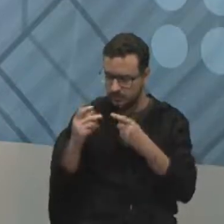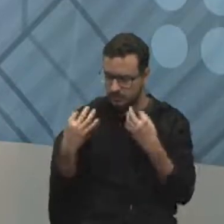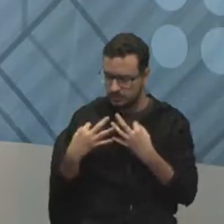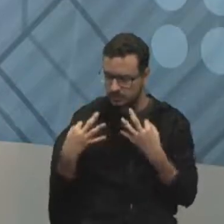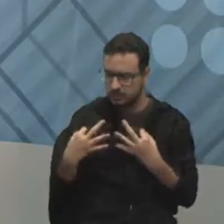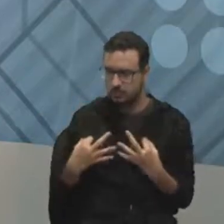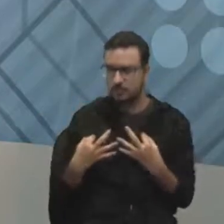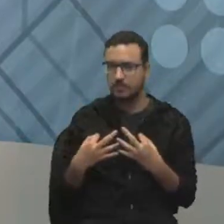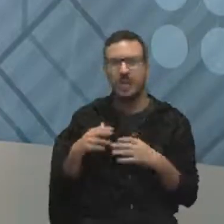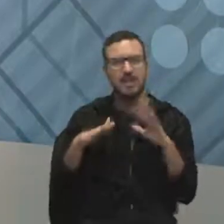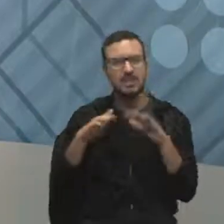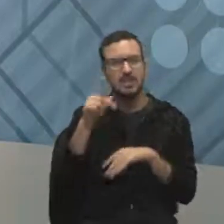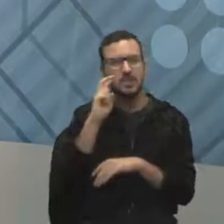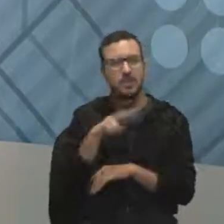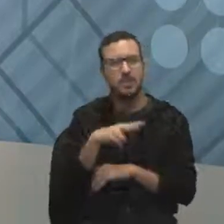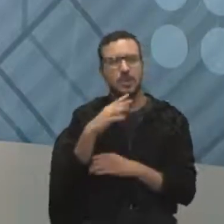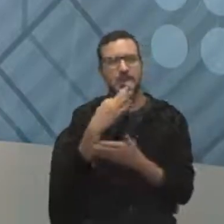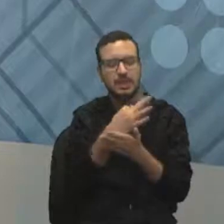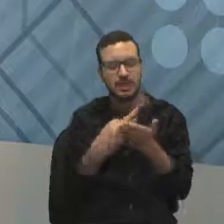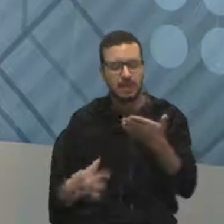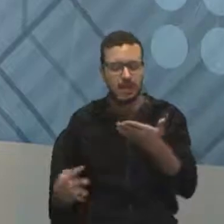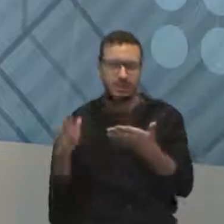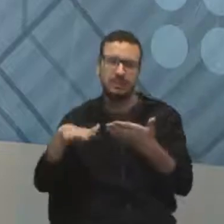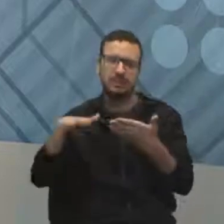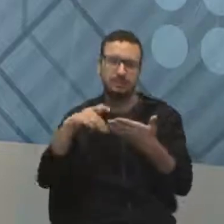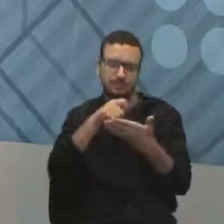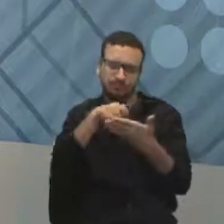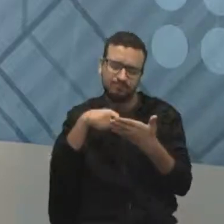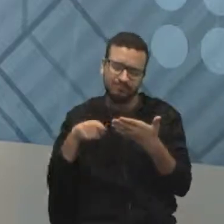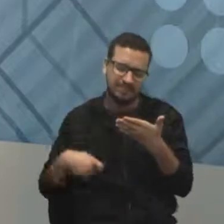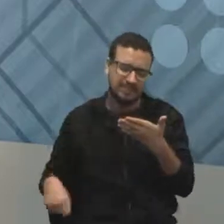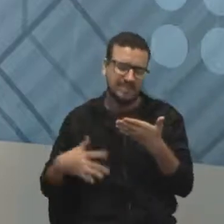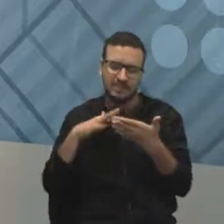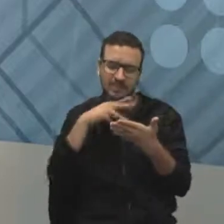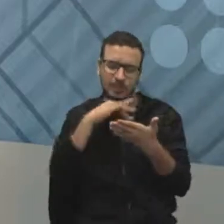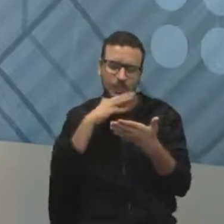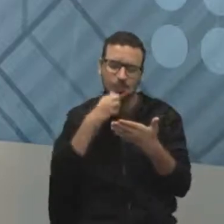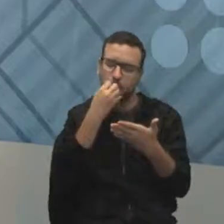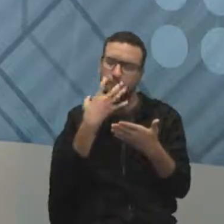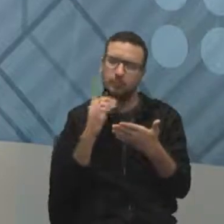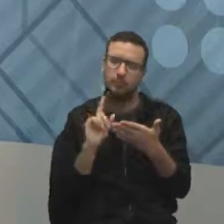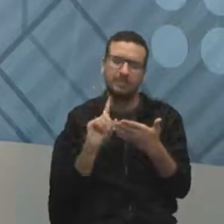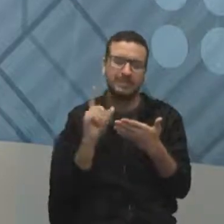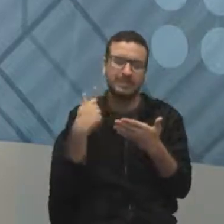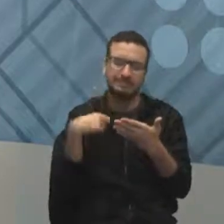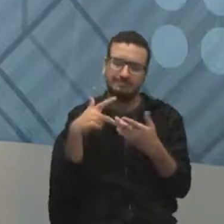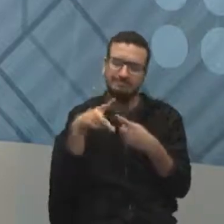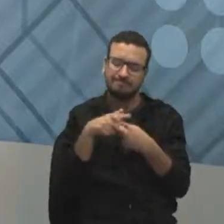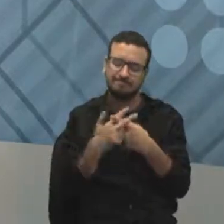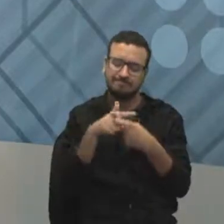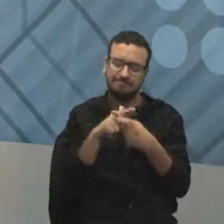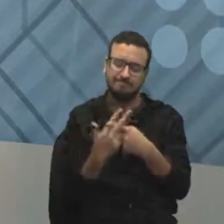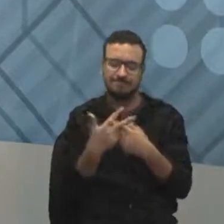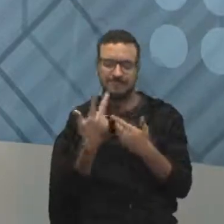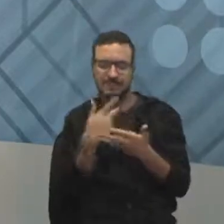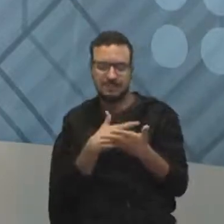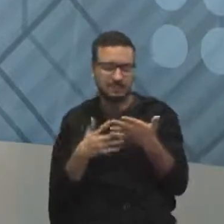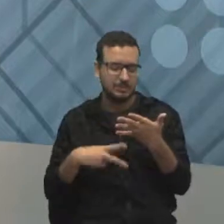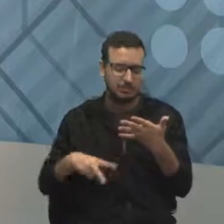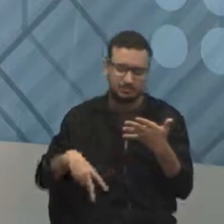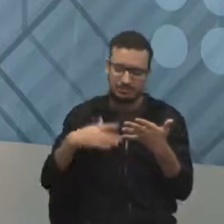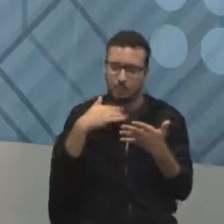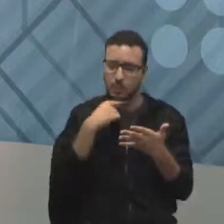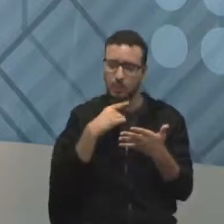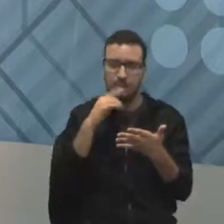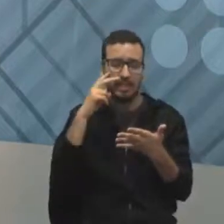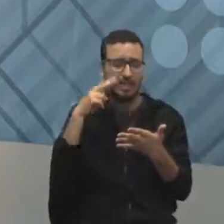Você já escreveu, às vezes, um texto que você está escrevendo e reescreve e não fica bom, e daqui a pouco você não sabe mais o que tem naquele texto, você não consegue ler ele mais